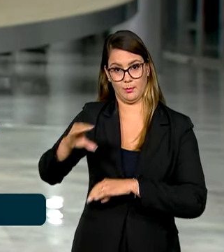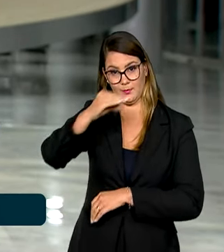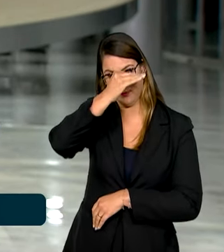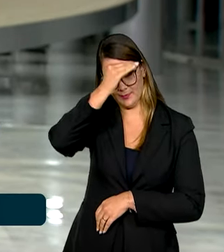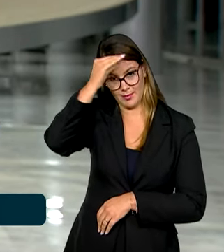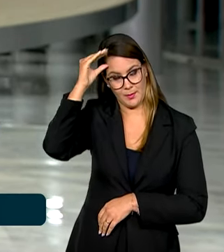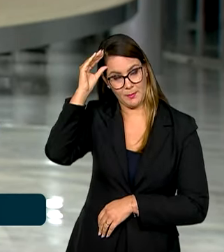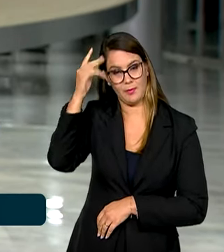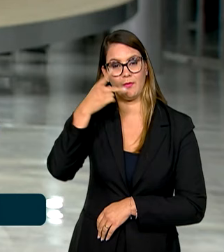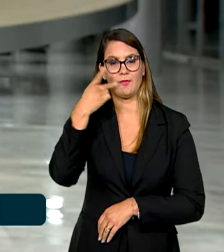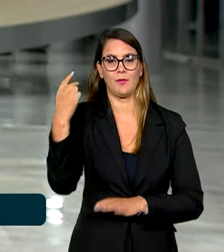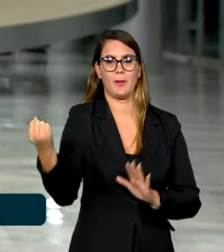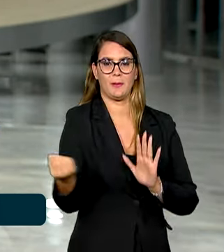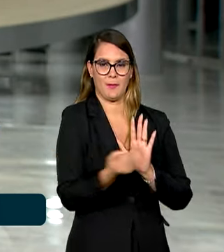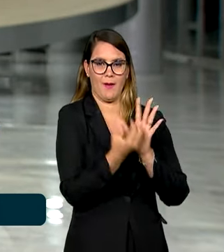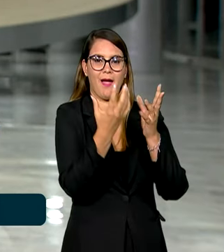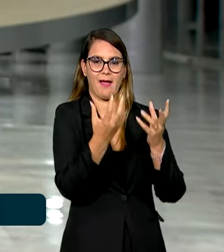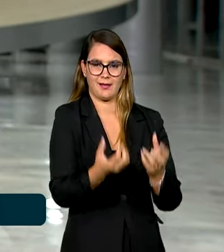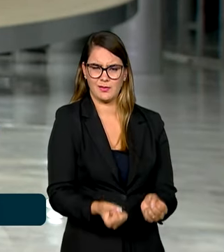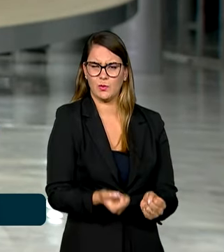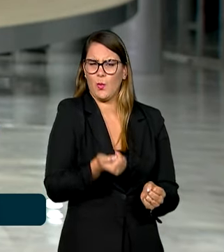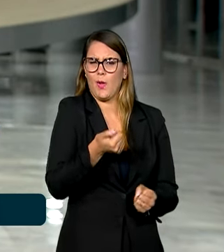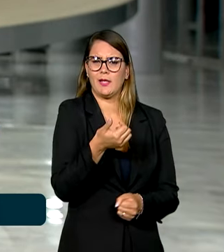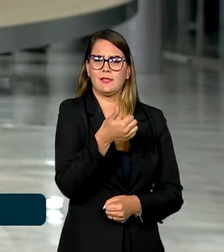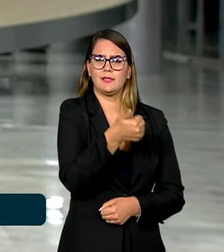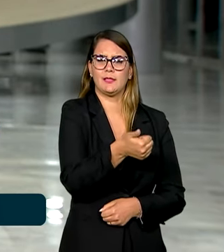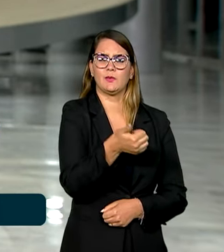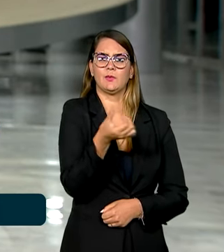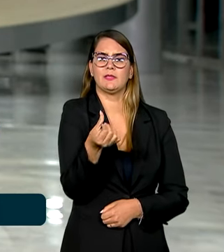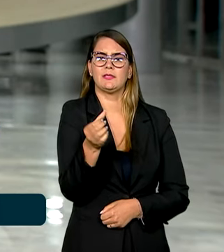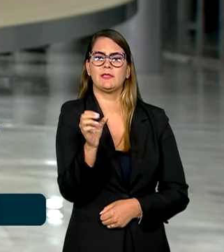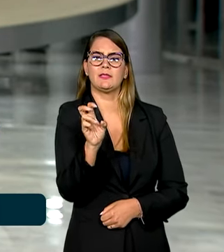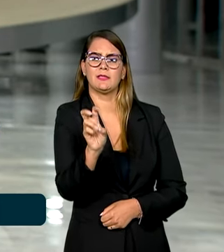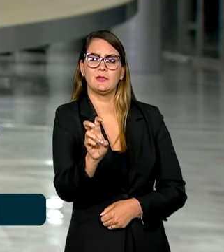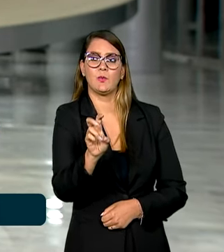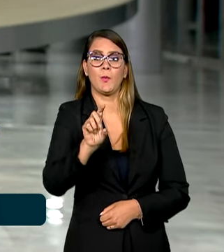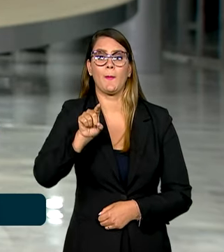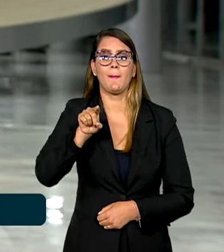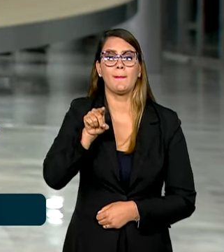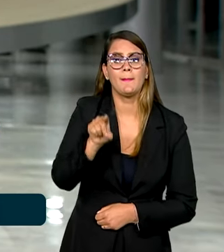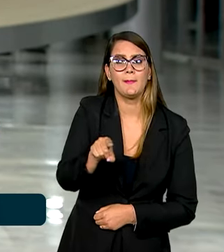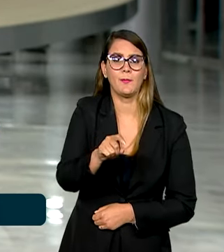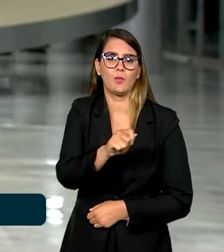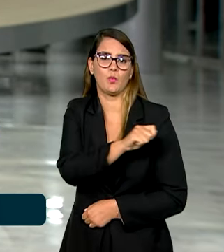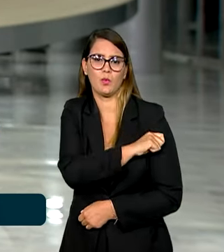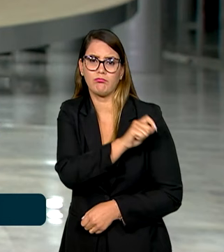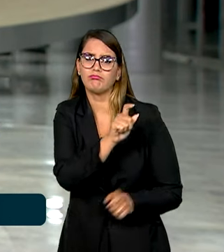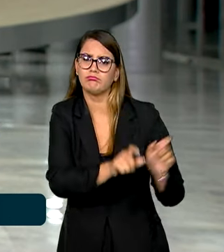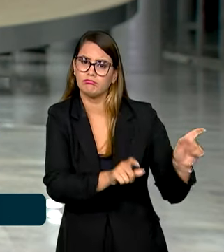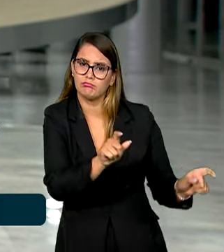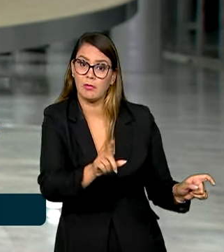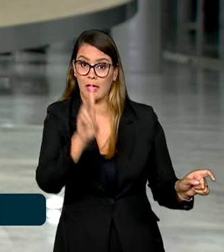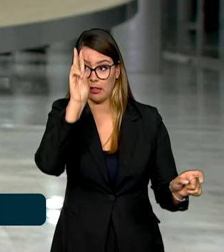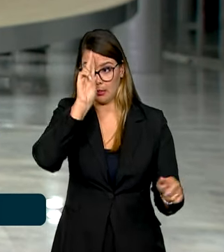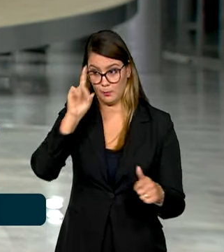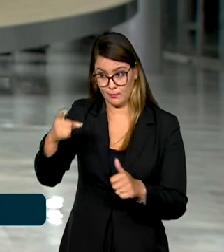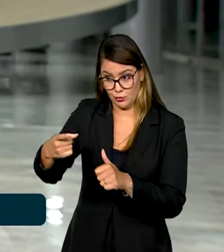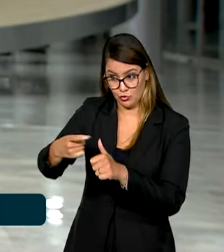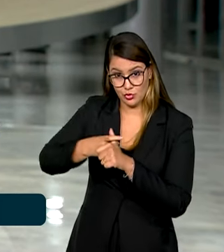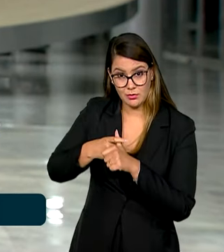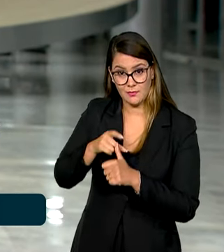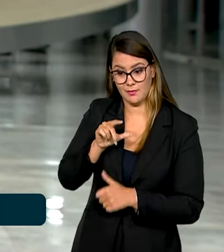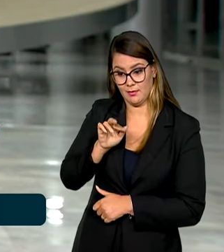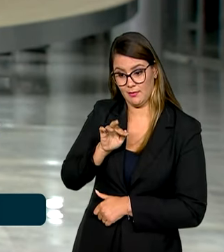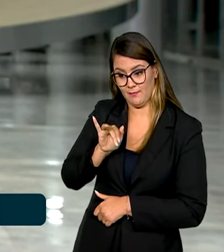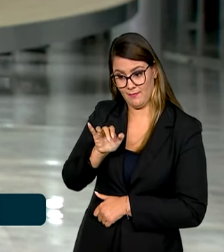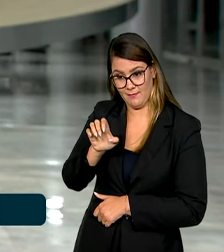Desenrola registrou adesão de quase 165 mil estudantes. E lembrou que as dívidas com o FIES